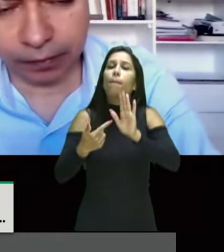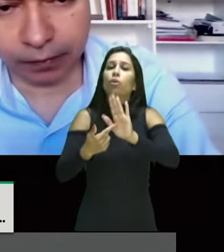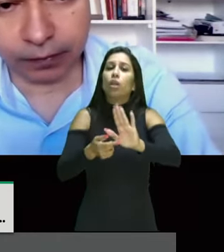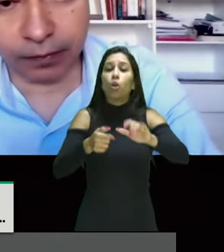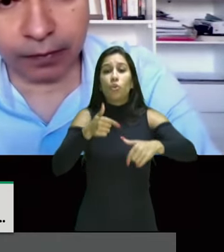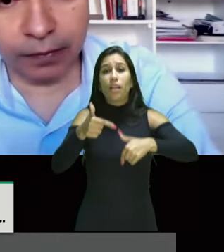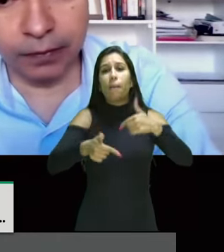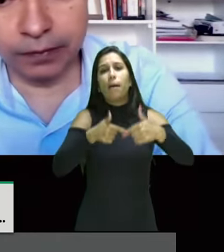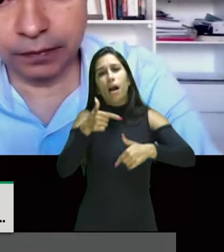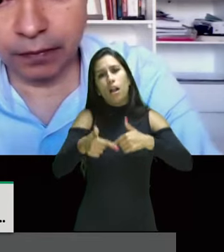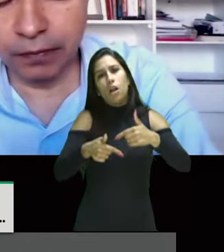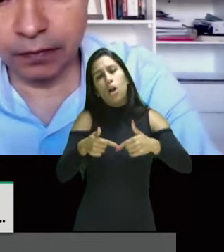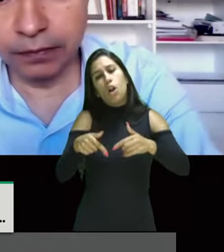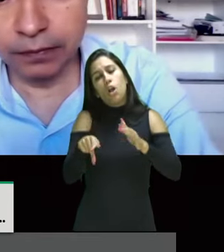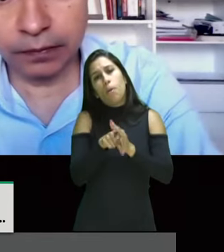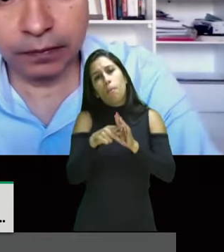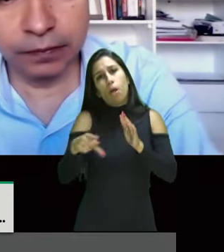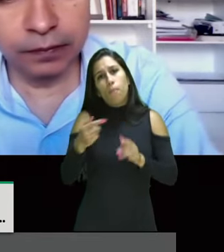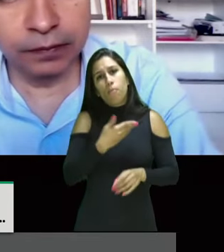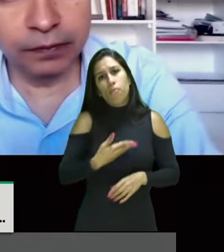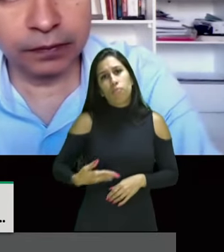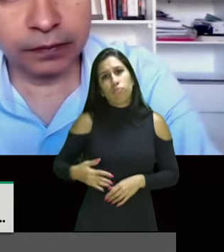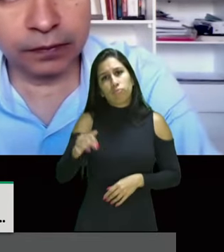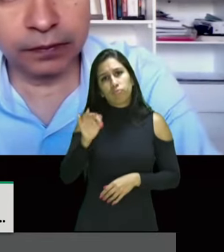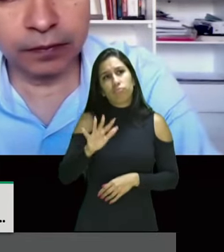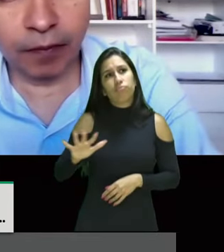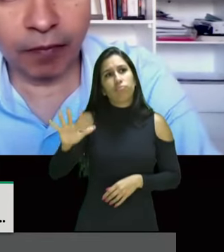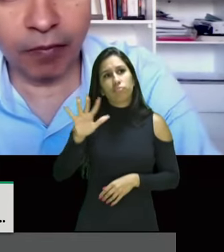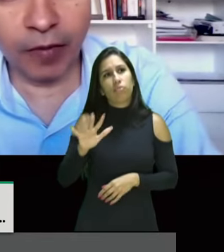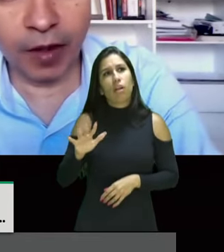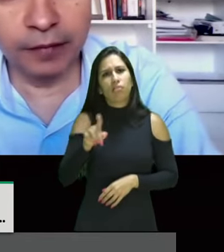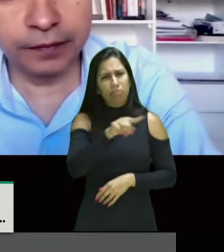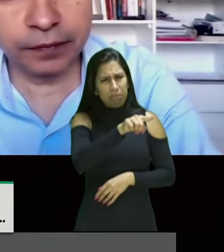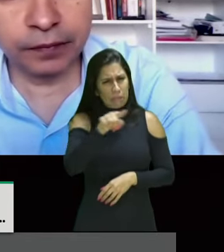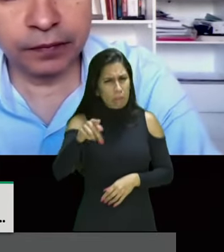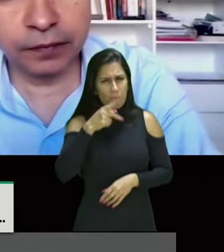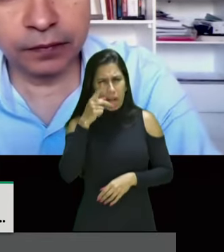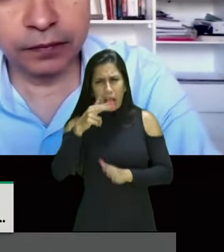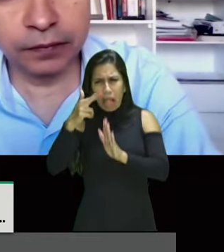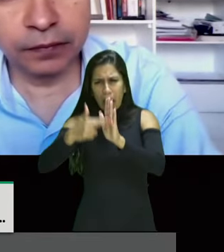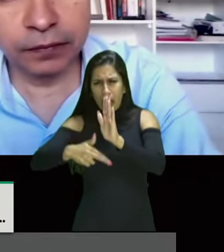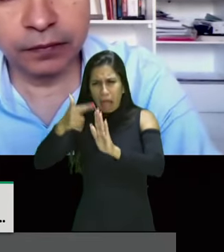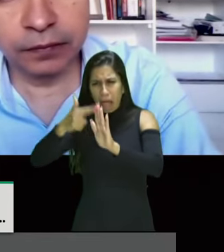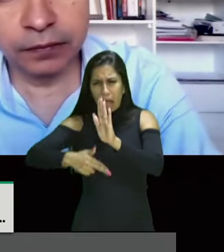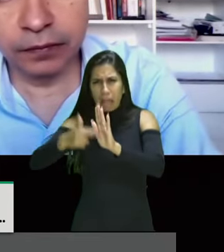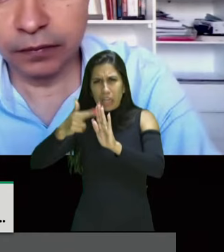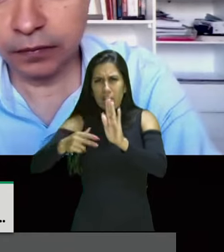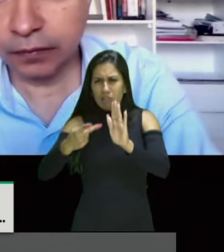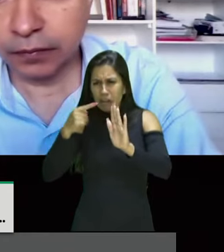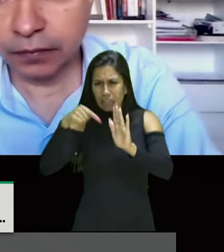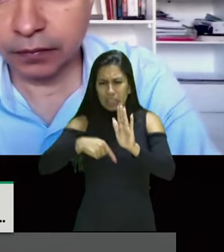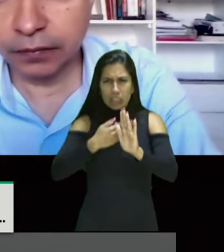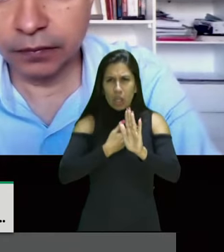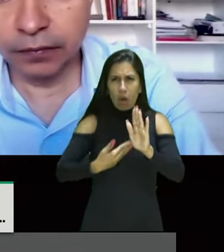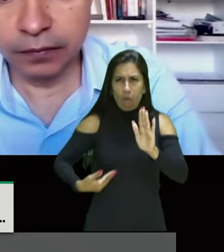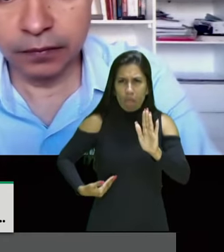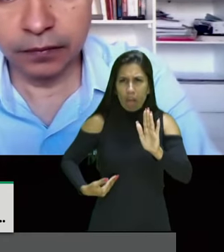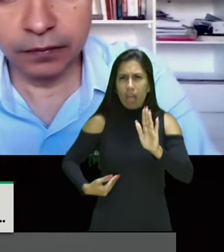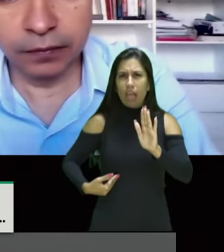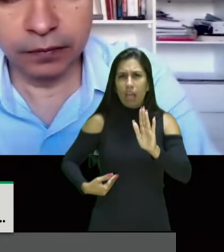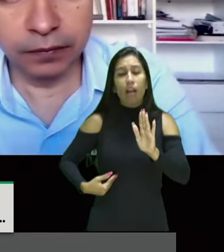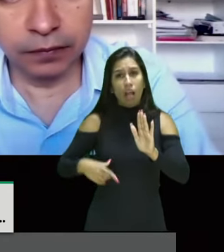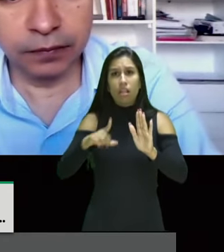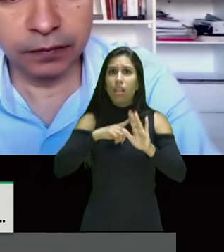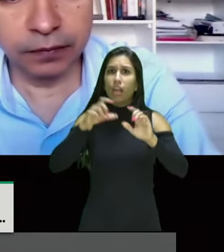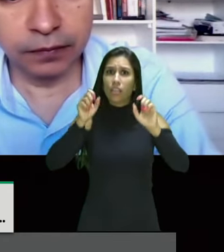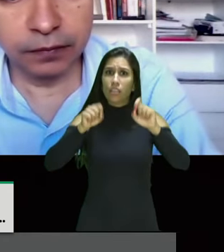contestando algumas alegações que são feitas no próprio relatório, mostrando que esse governo tem compromisso com a população negra da